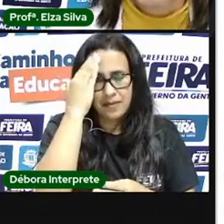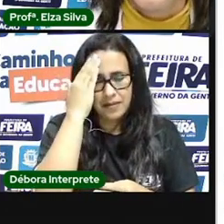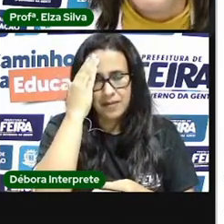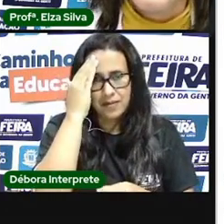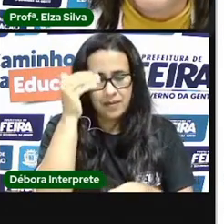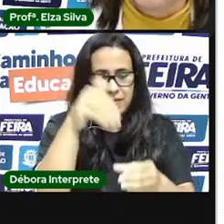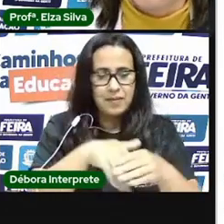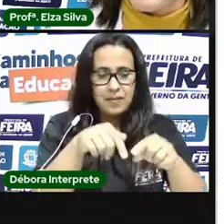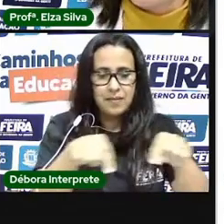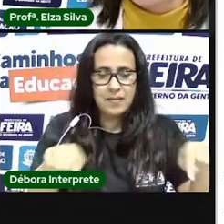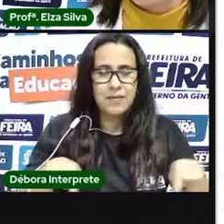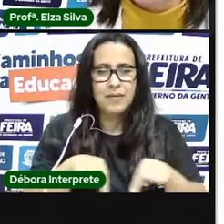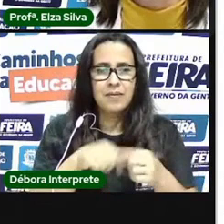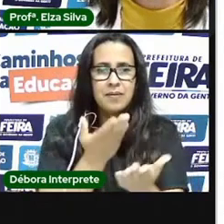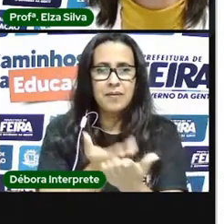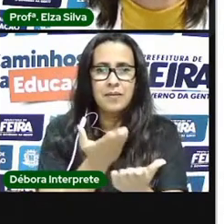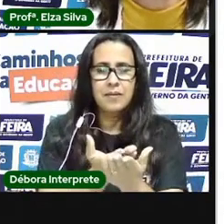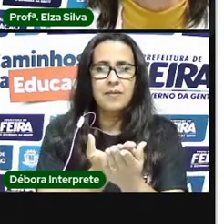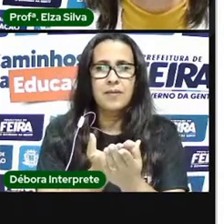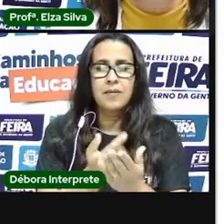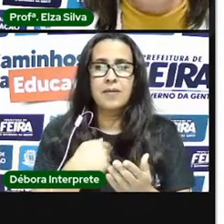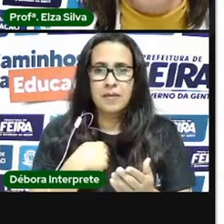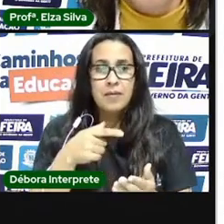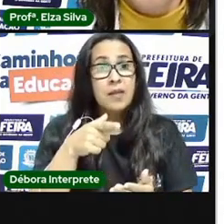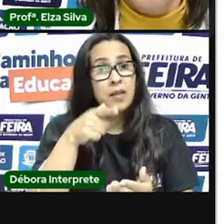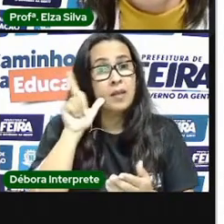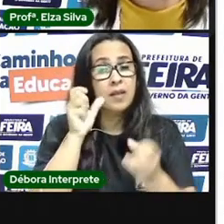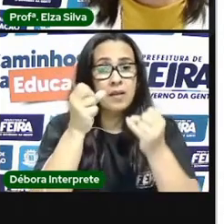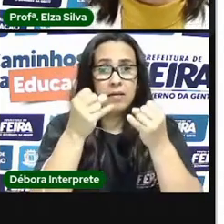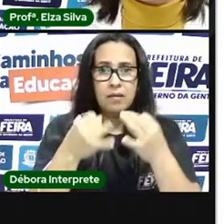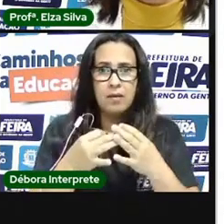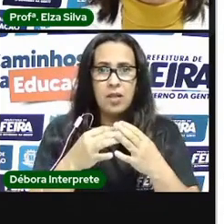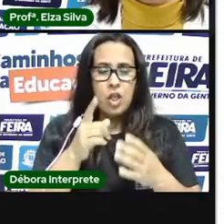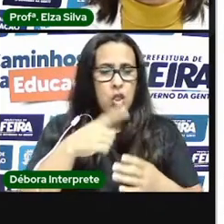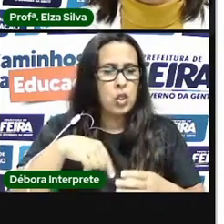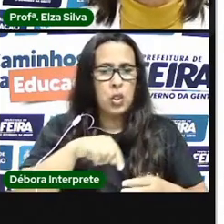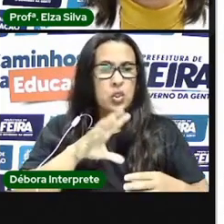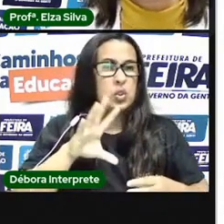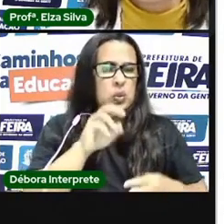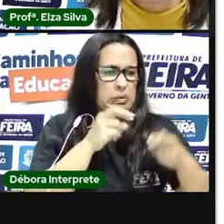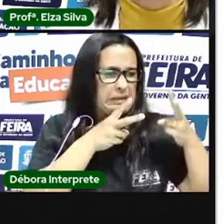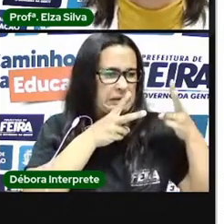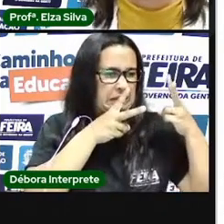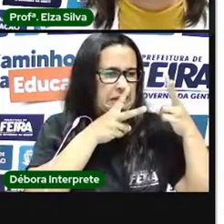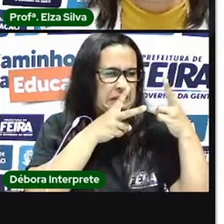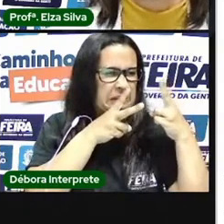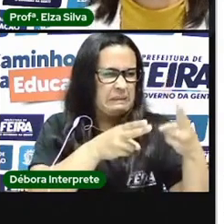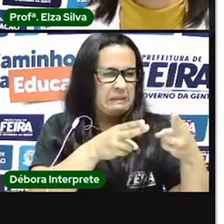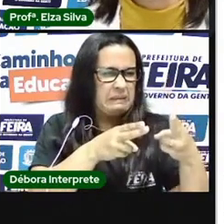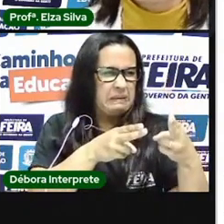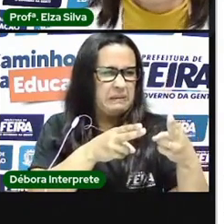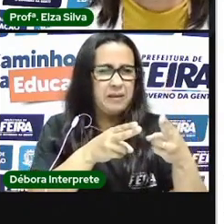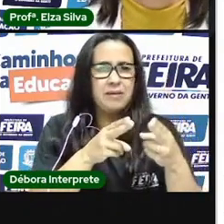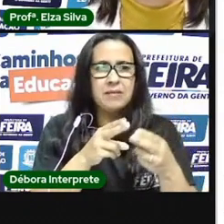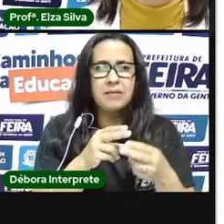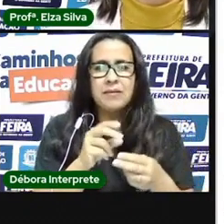nós não somos iguais. Nós não somos um único sujeito. Nós pensamos, agimos,